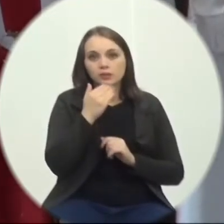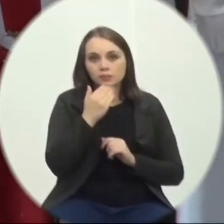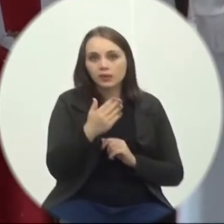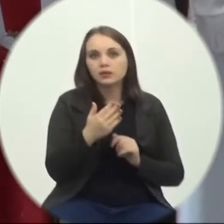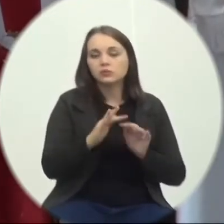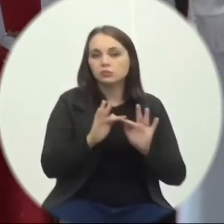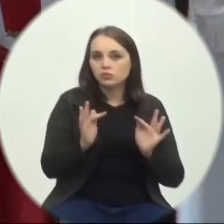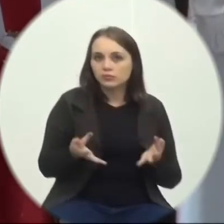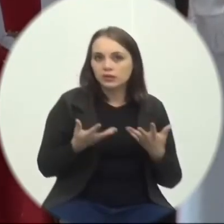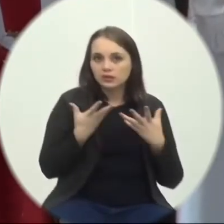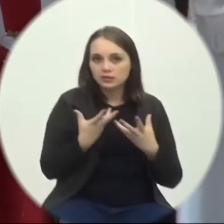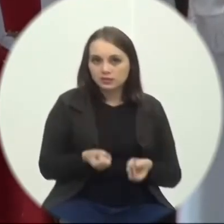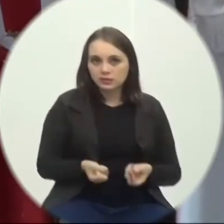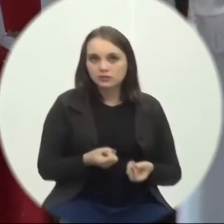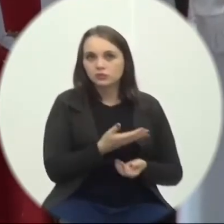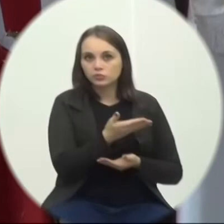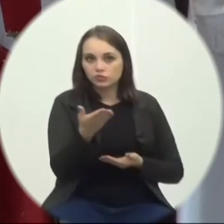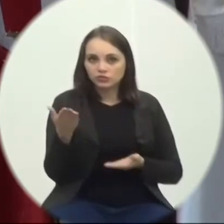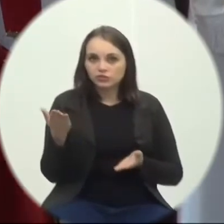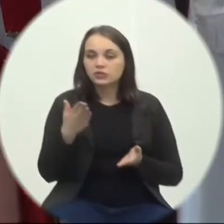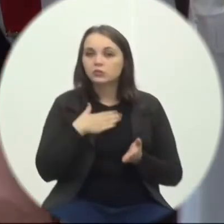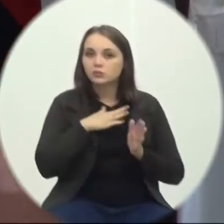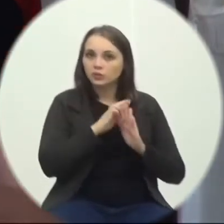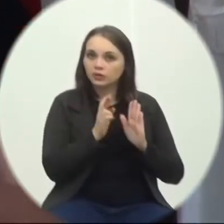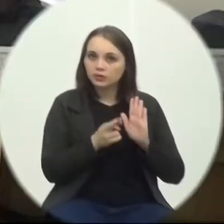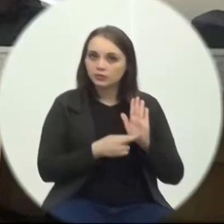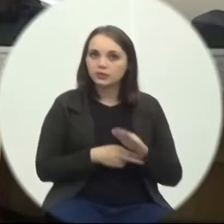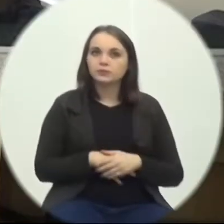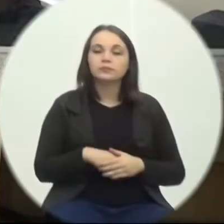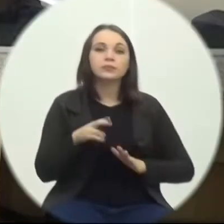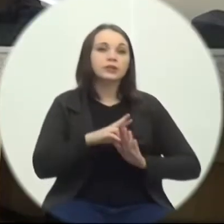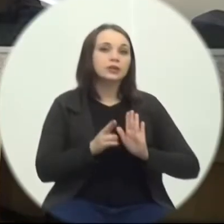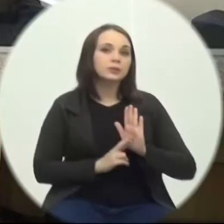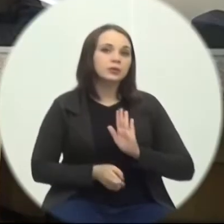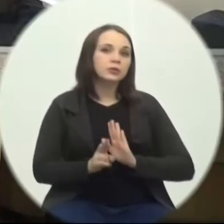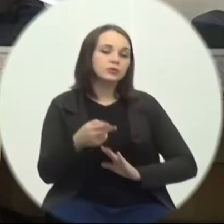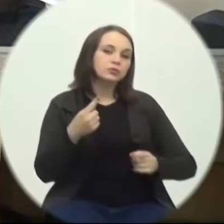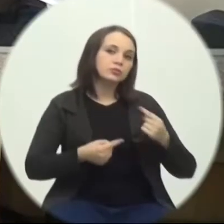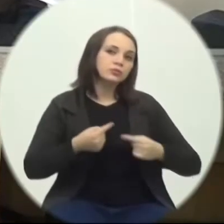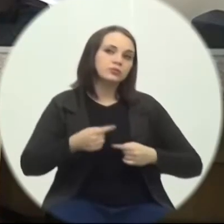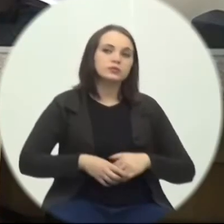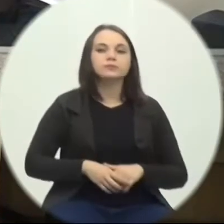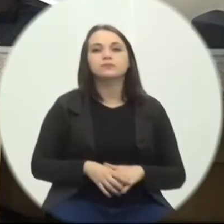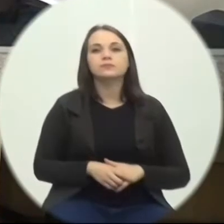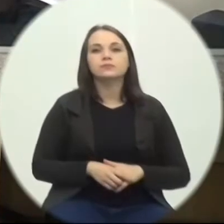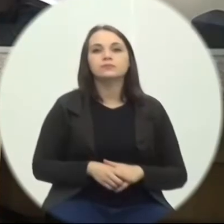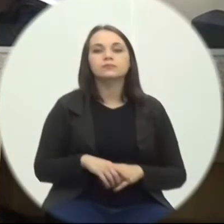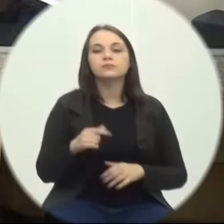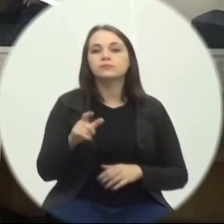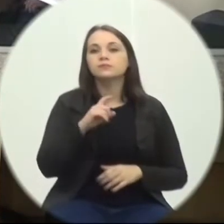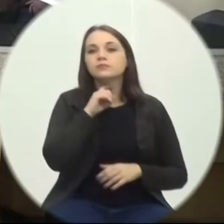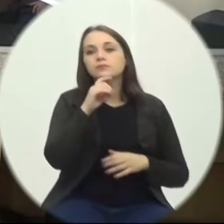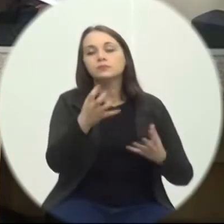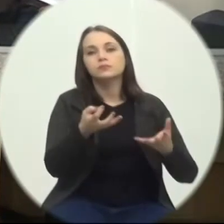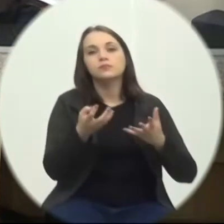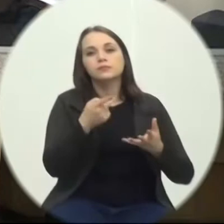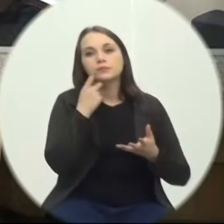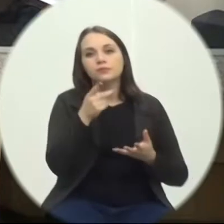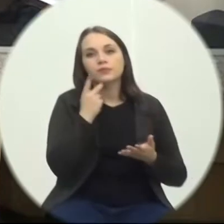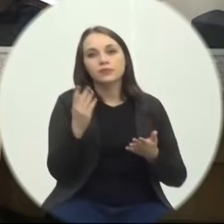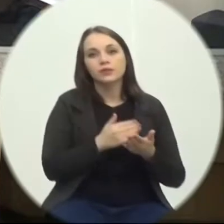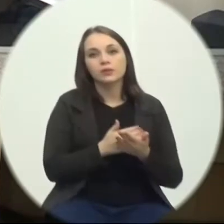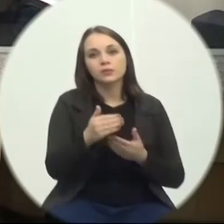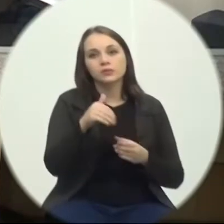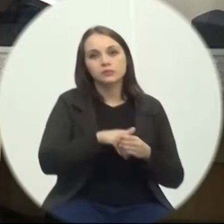humildade A aprovação Dos demais vereadores O requerimento Continua a discussão Não havendo mais Quem queira